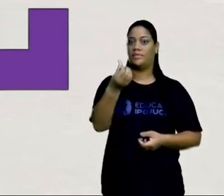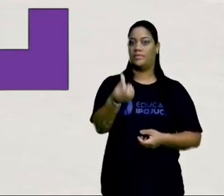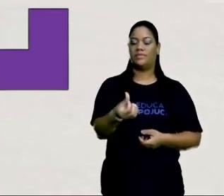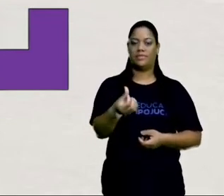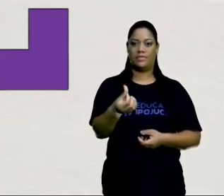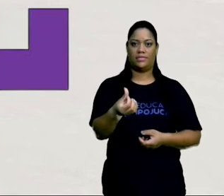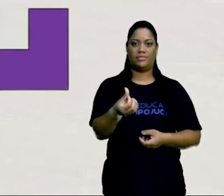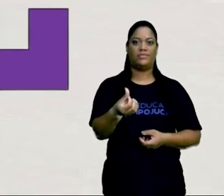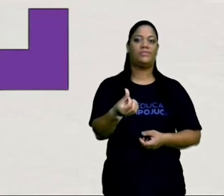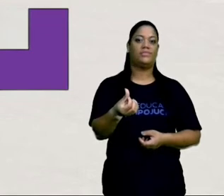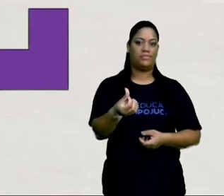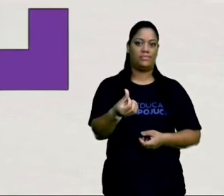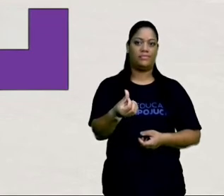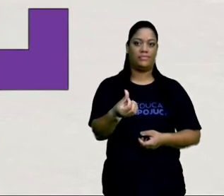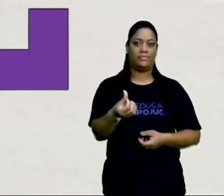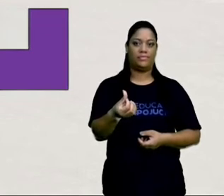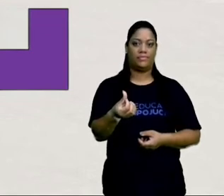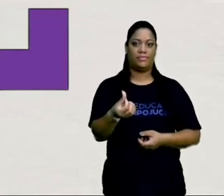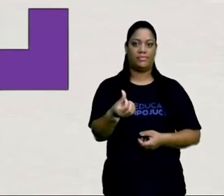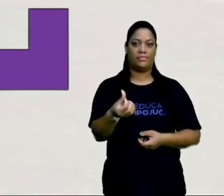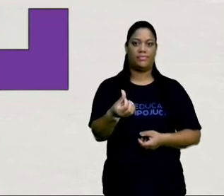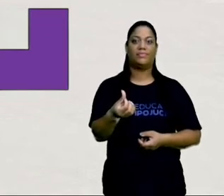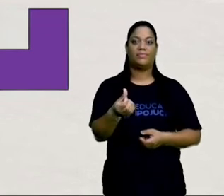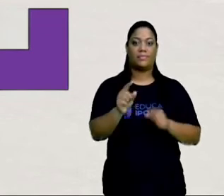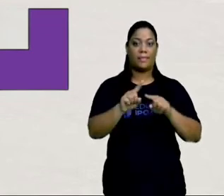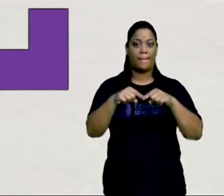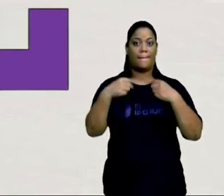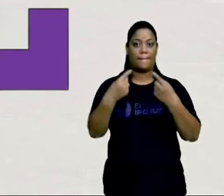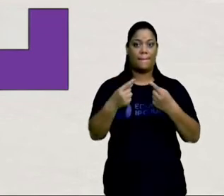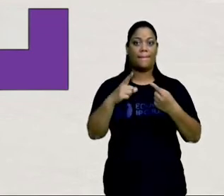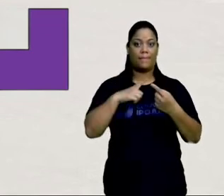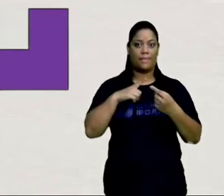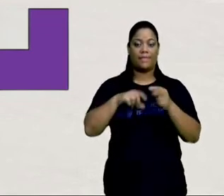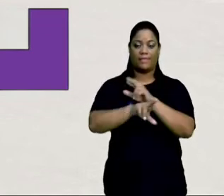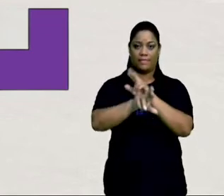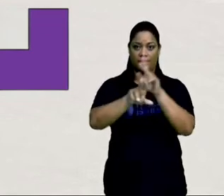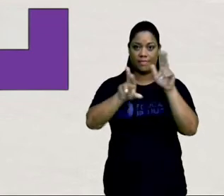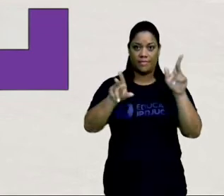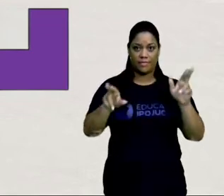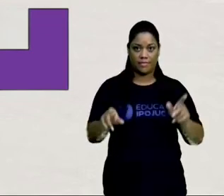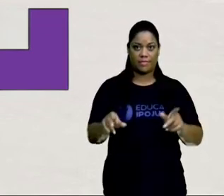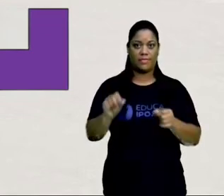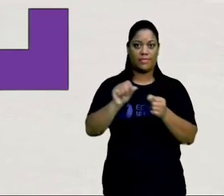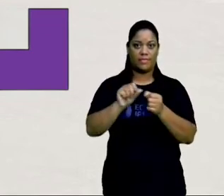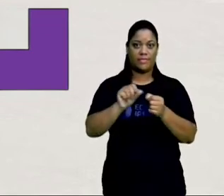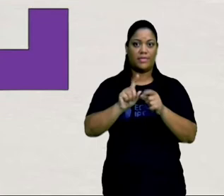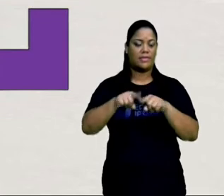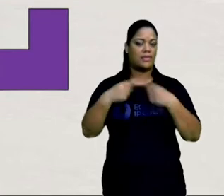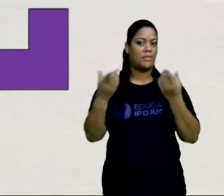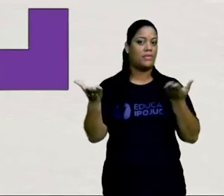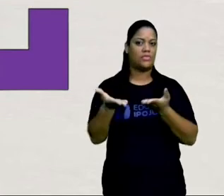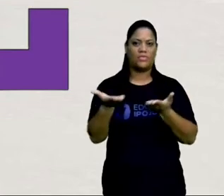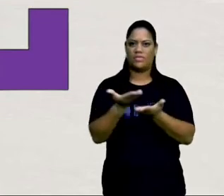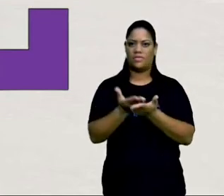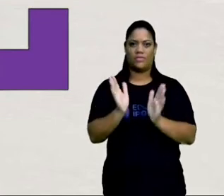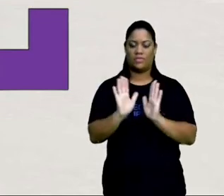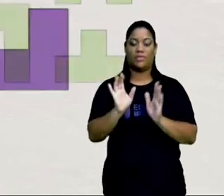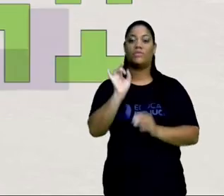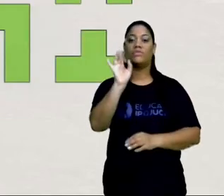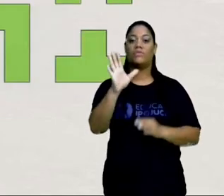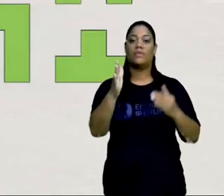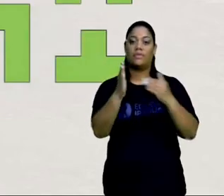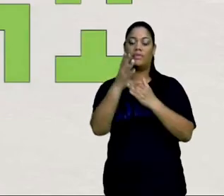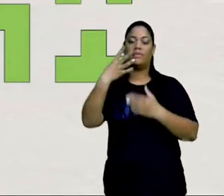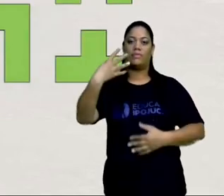unidades de área esticados, mas a gente teria outros formatos possíveis. Mas a gente não vai explorar isso, só vai explorar até o quarto.